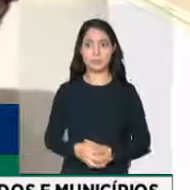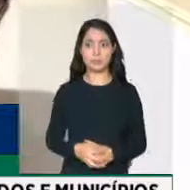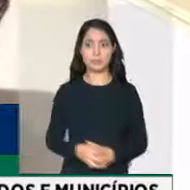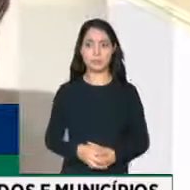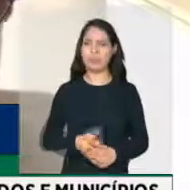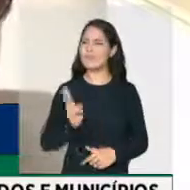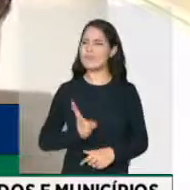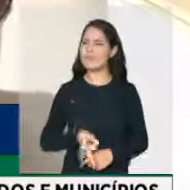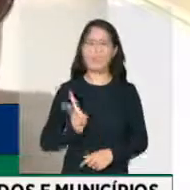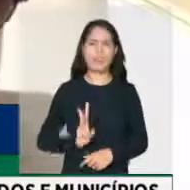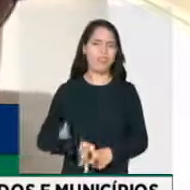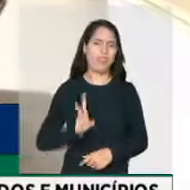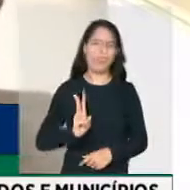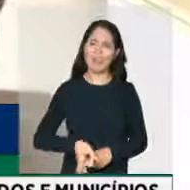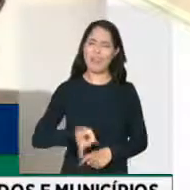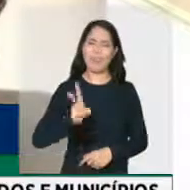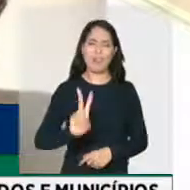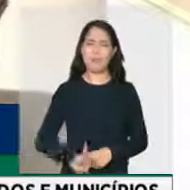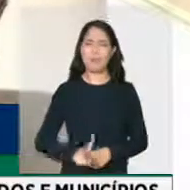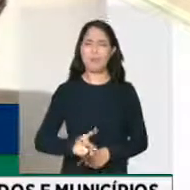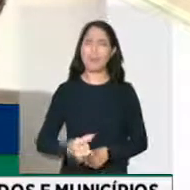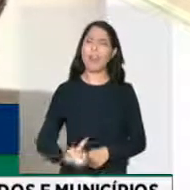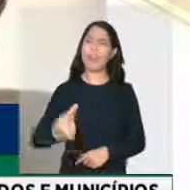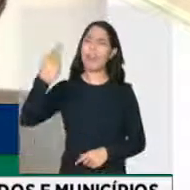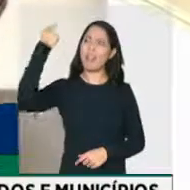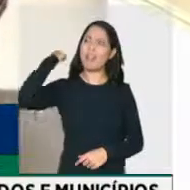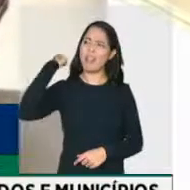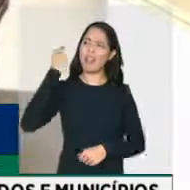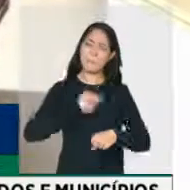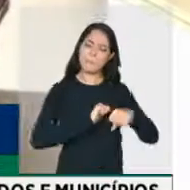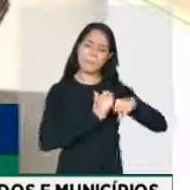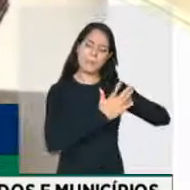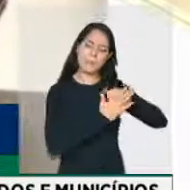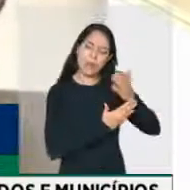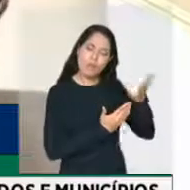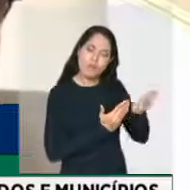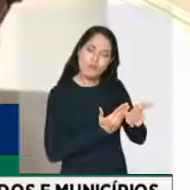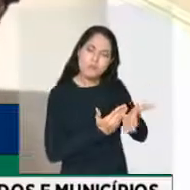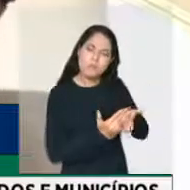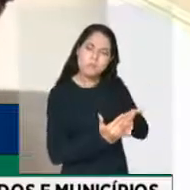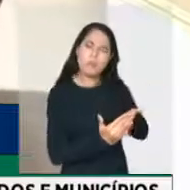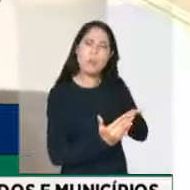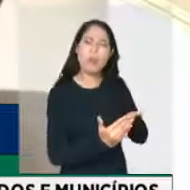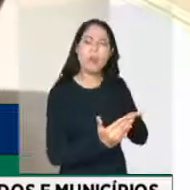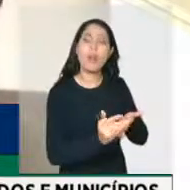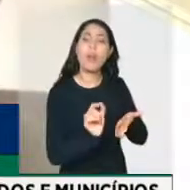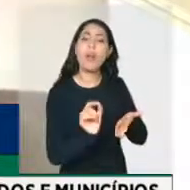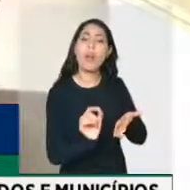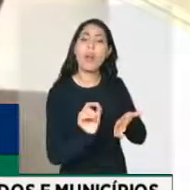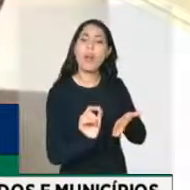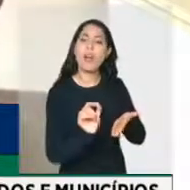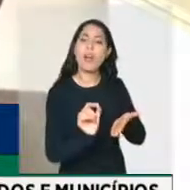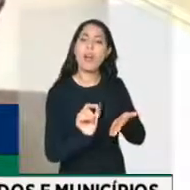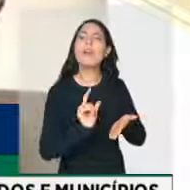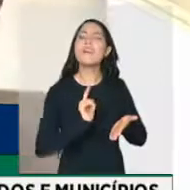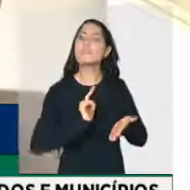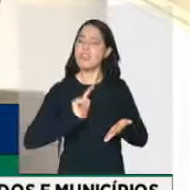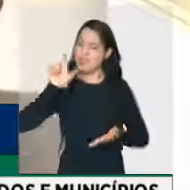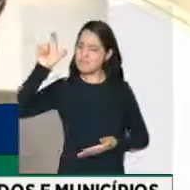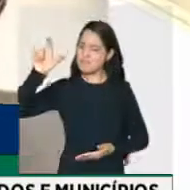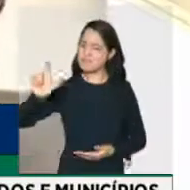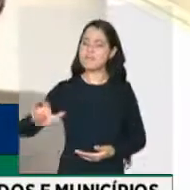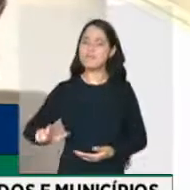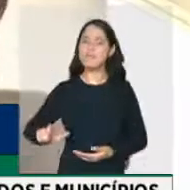todo, desde o início de toda essa pandemia, se posicionou ativo, se posicionou altivo e